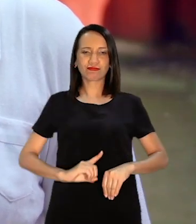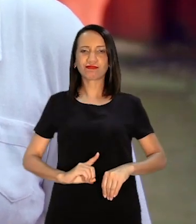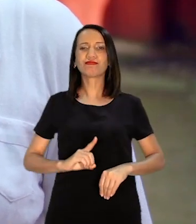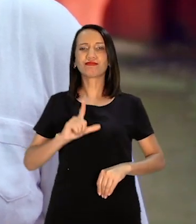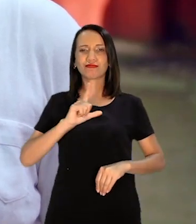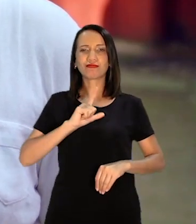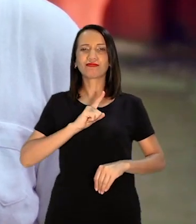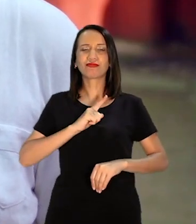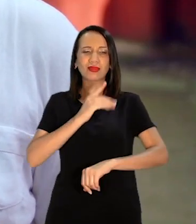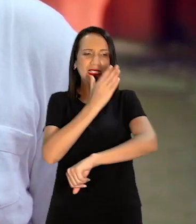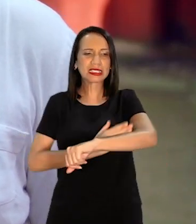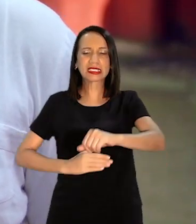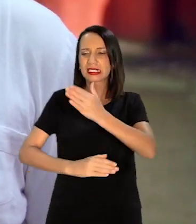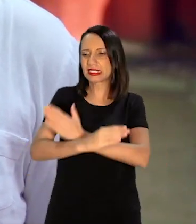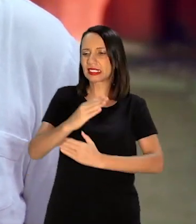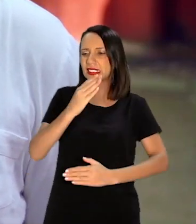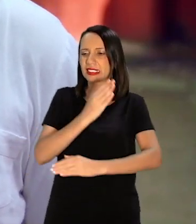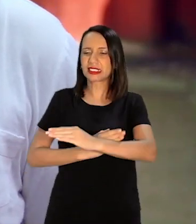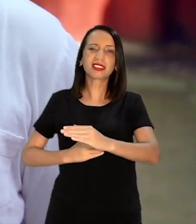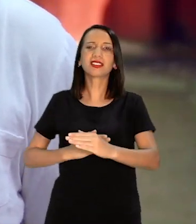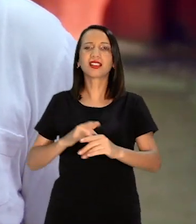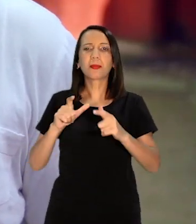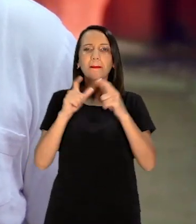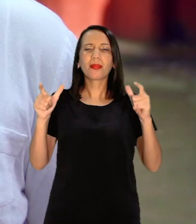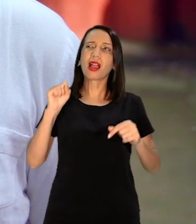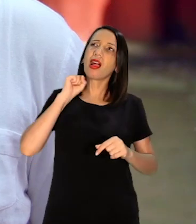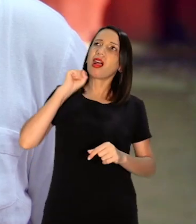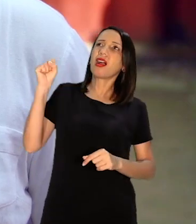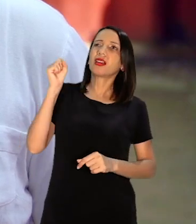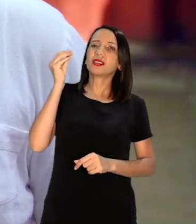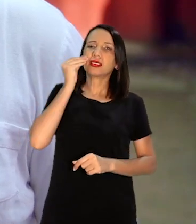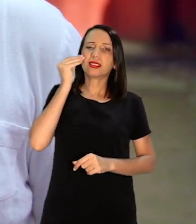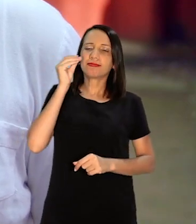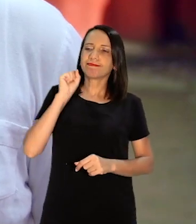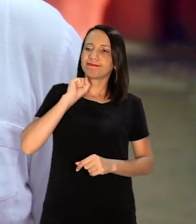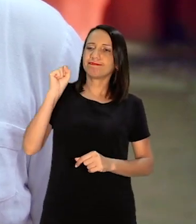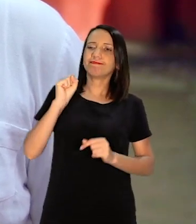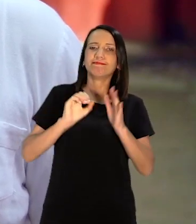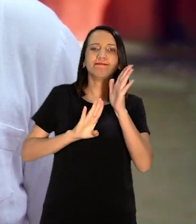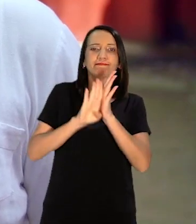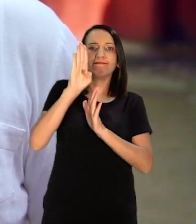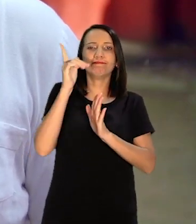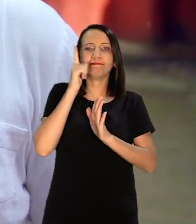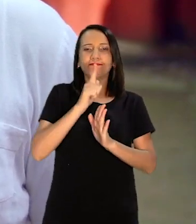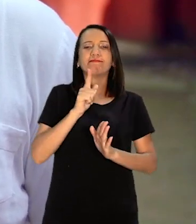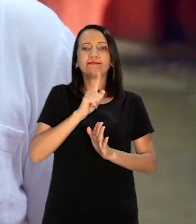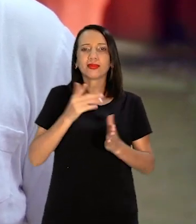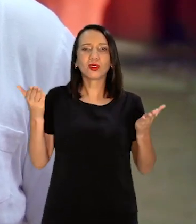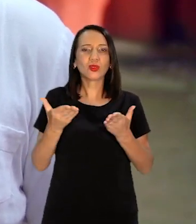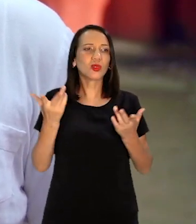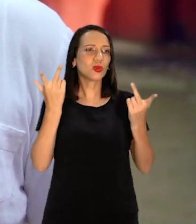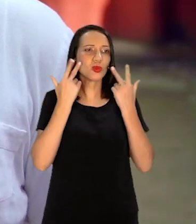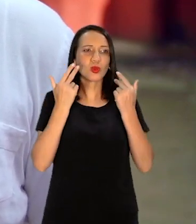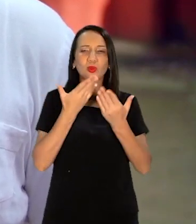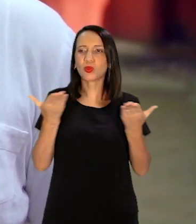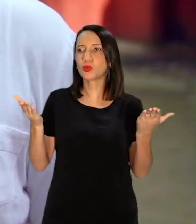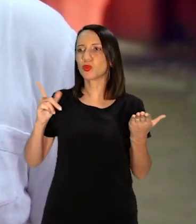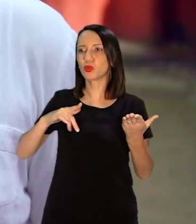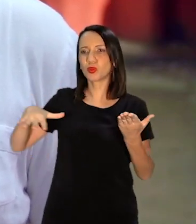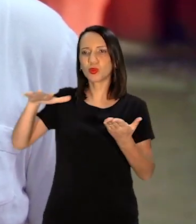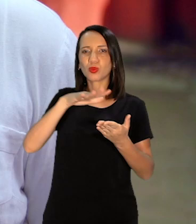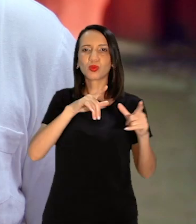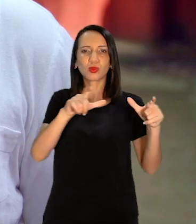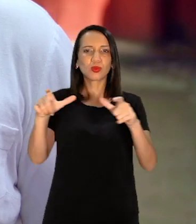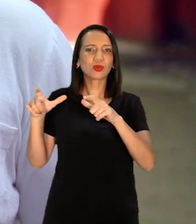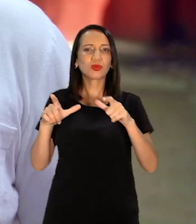automutilação De número elevado De tentativas De suicídio Isso é muito comum Na região Aqui